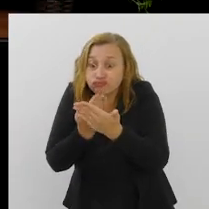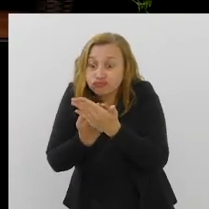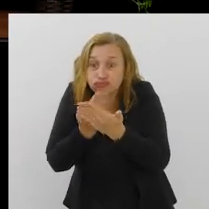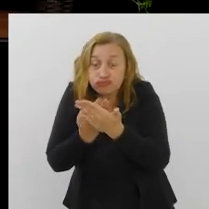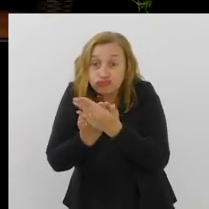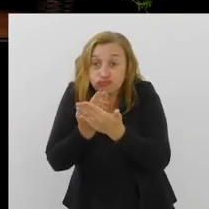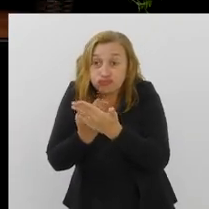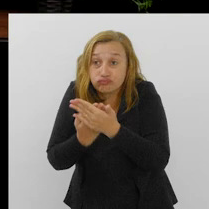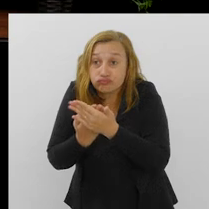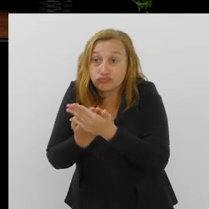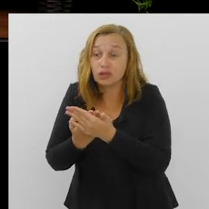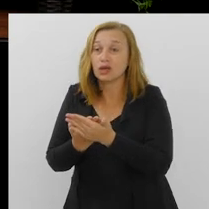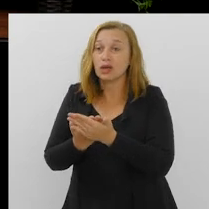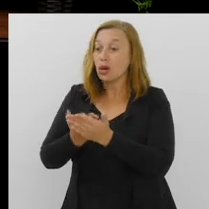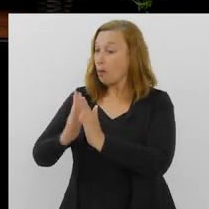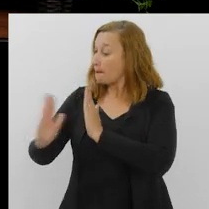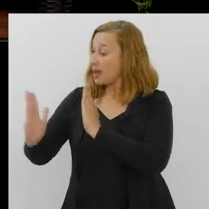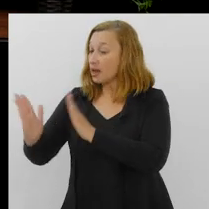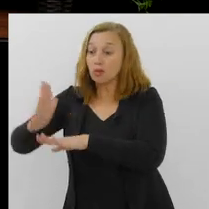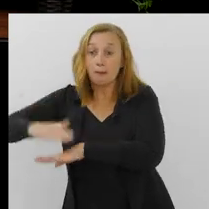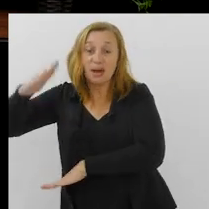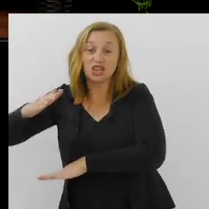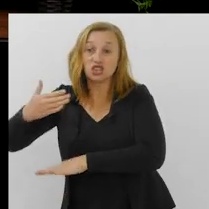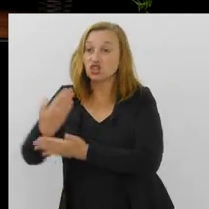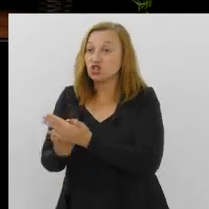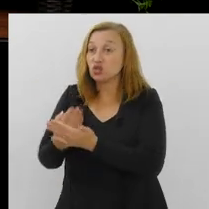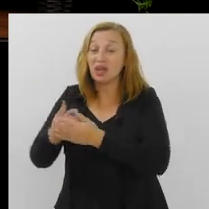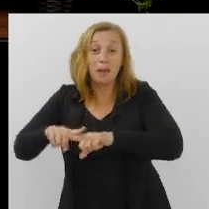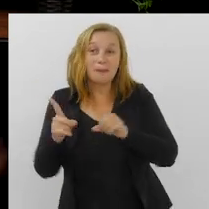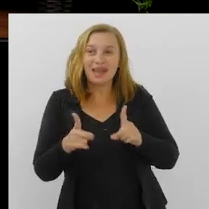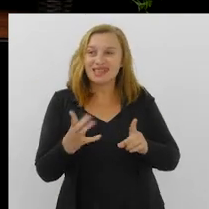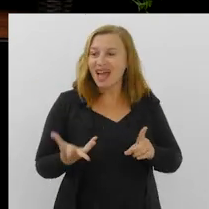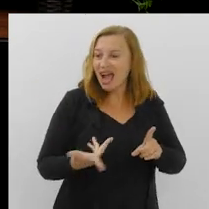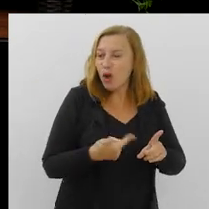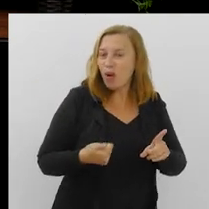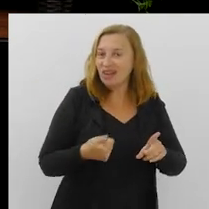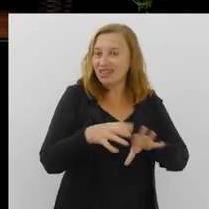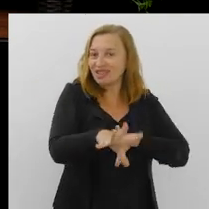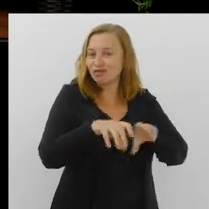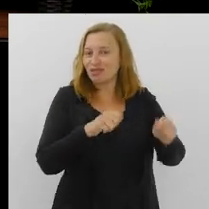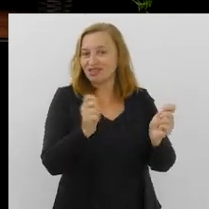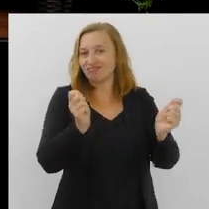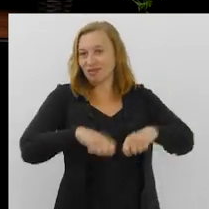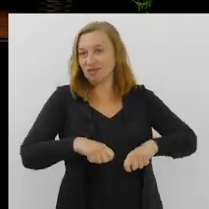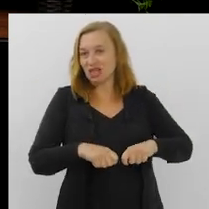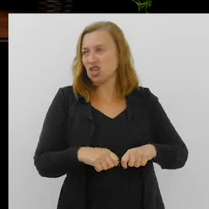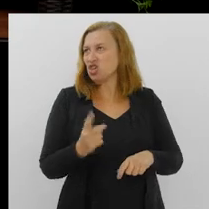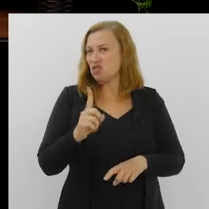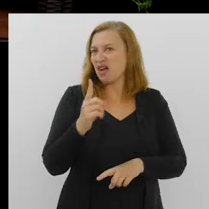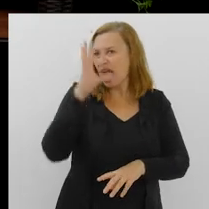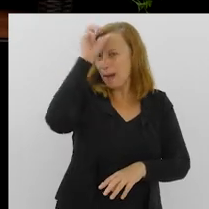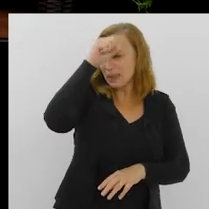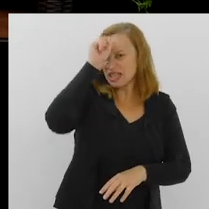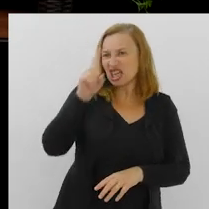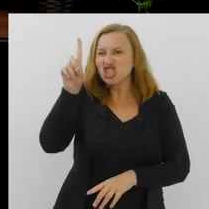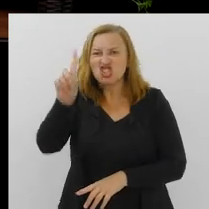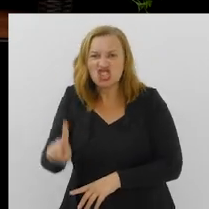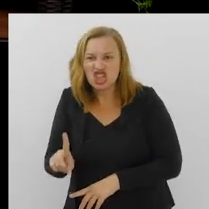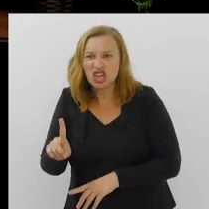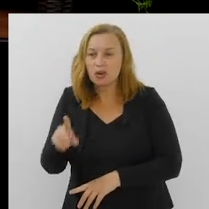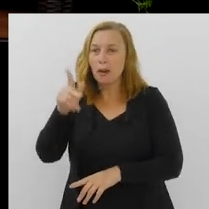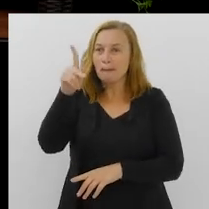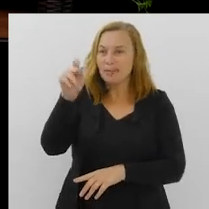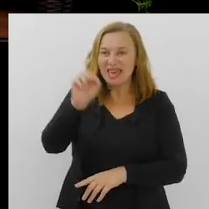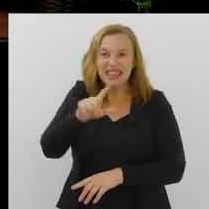cada um. Então, a minha maior bandeira é a capacitação, mas a qualidade dessa capacitação. Porque a gente não vai aprender o direito penal, direito